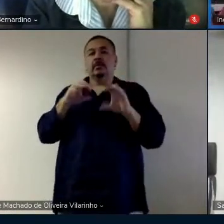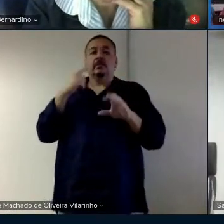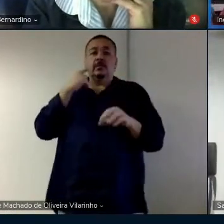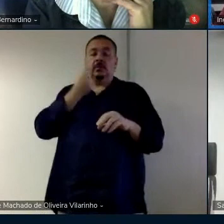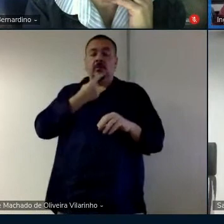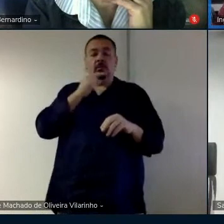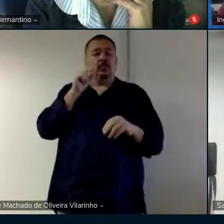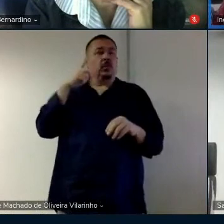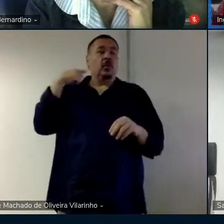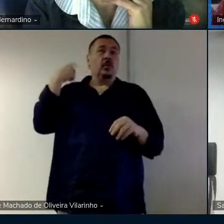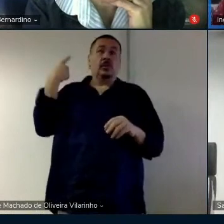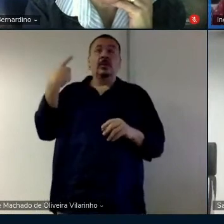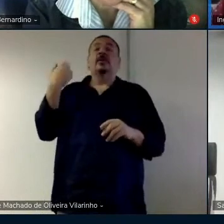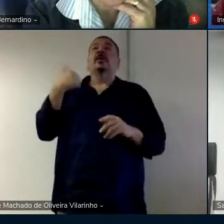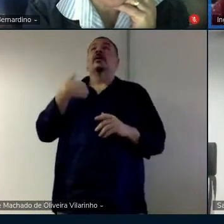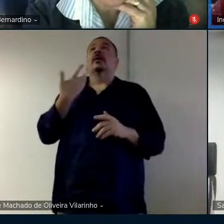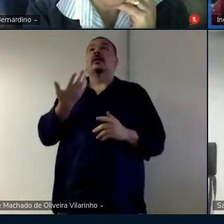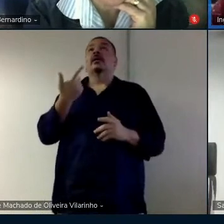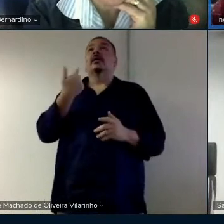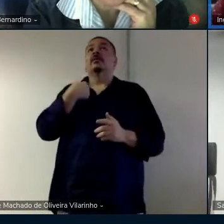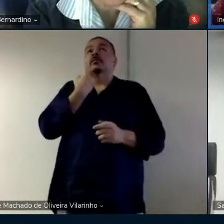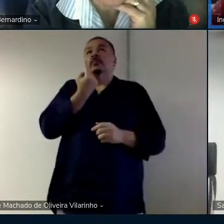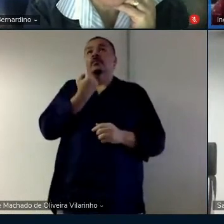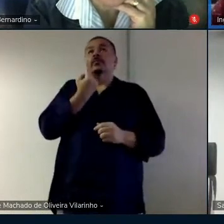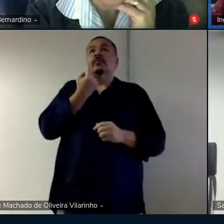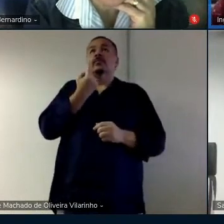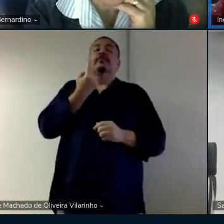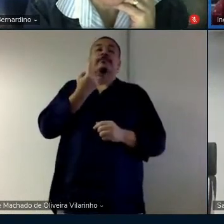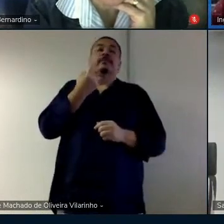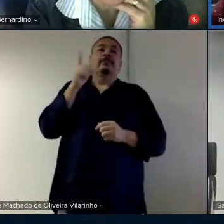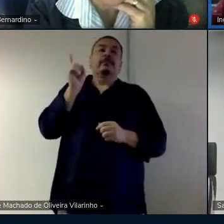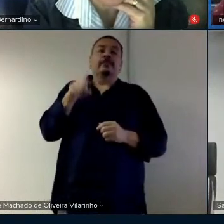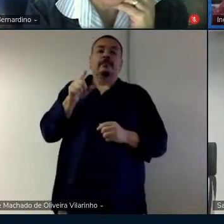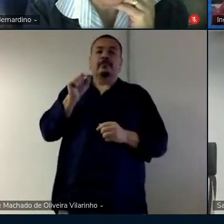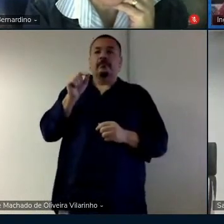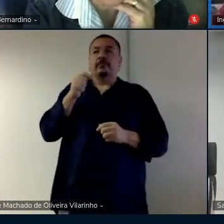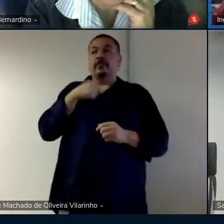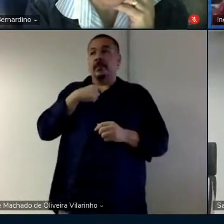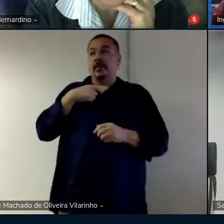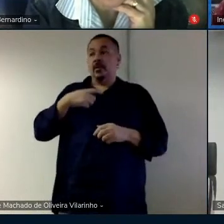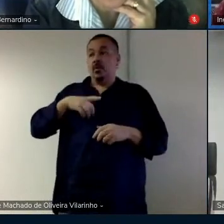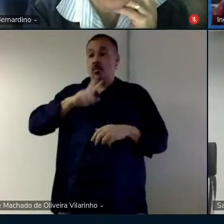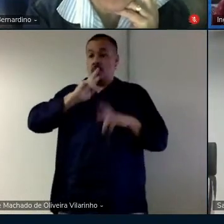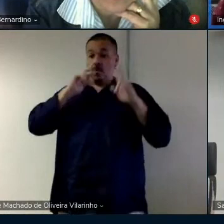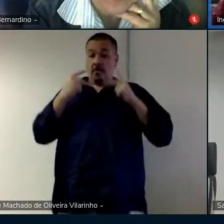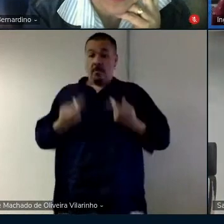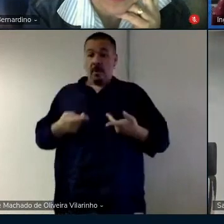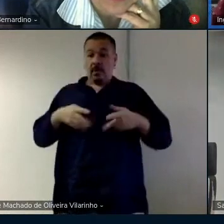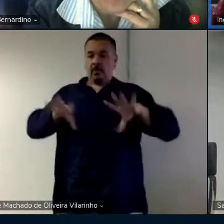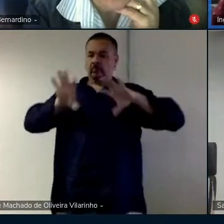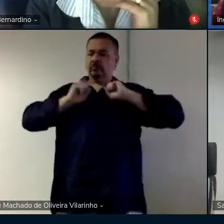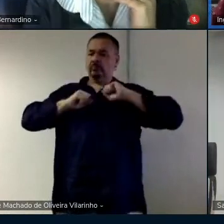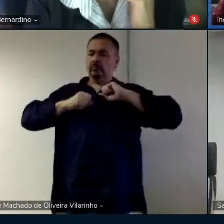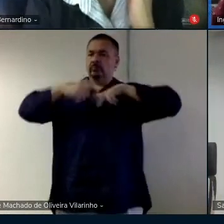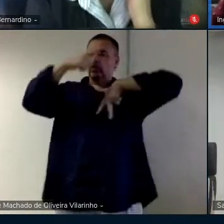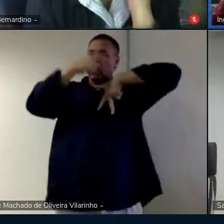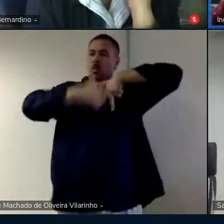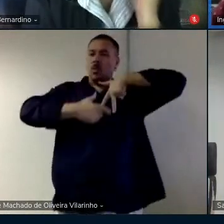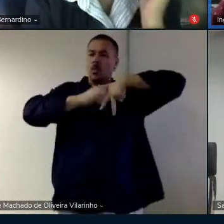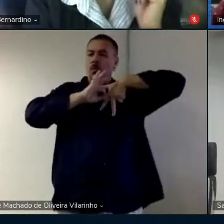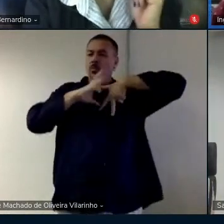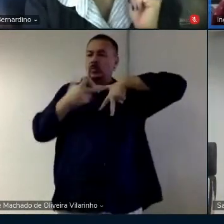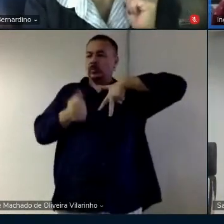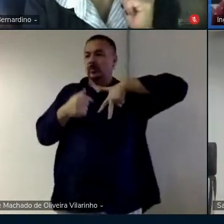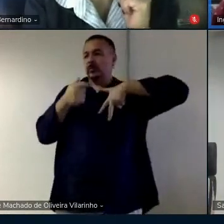a sua uma delas é que eu acho que o ser humano purifica tudo e foi uma